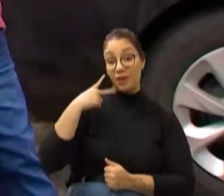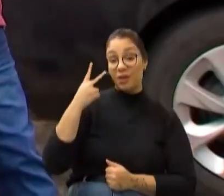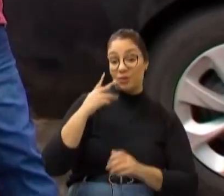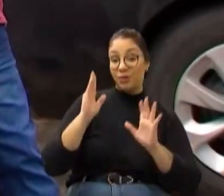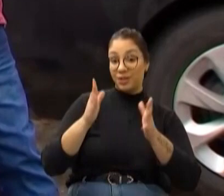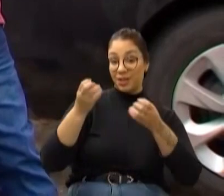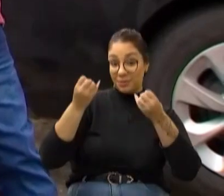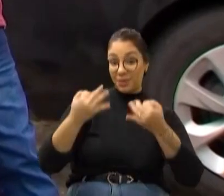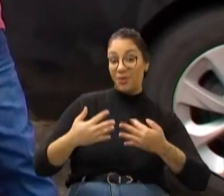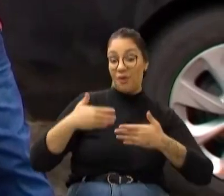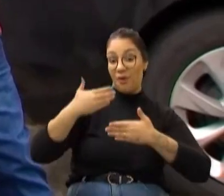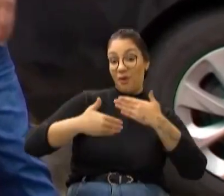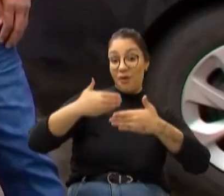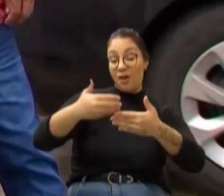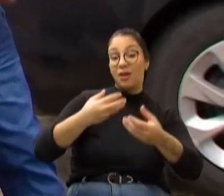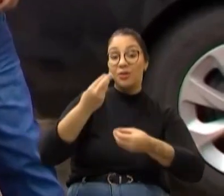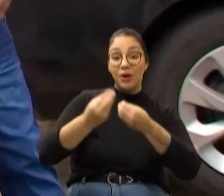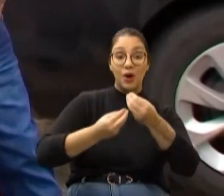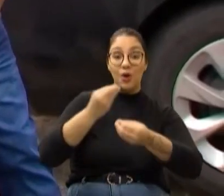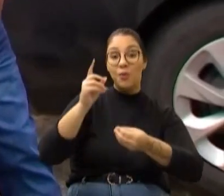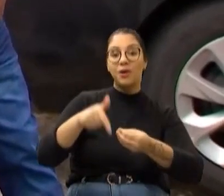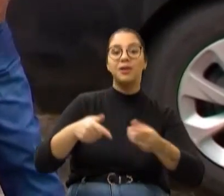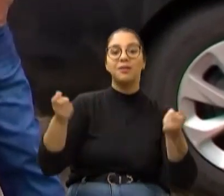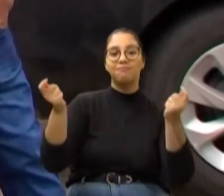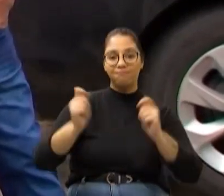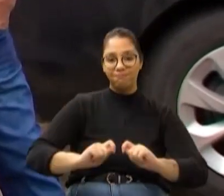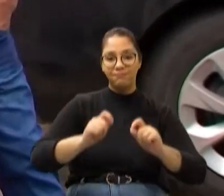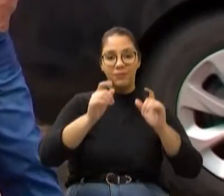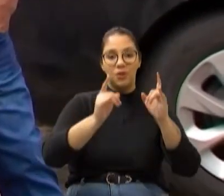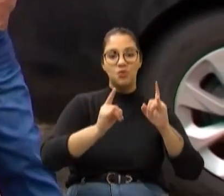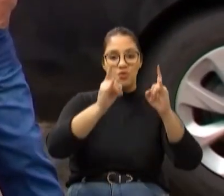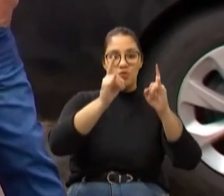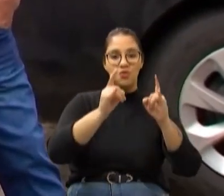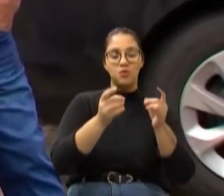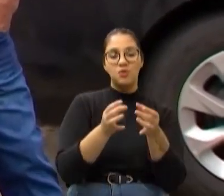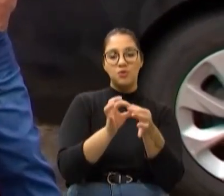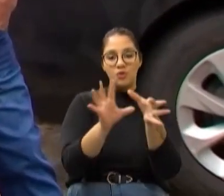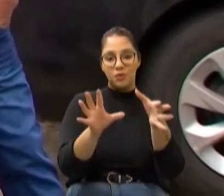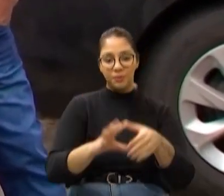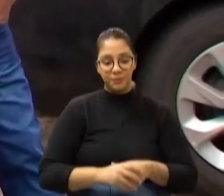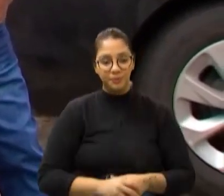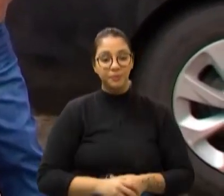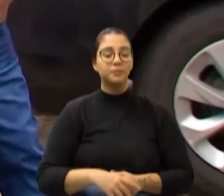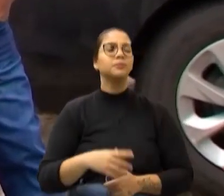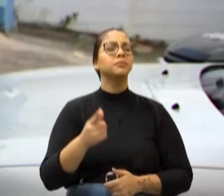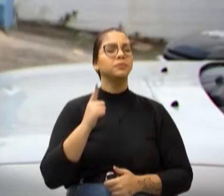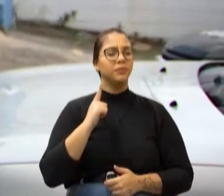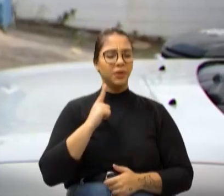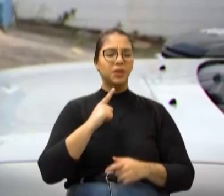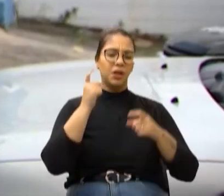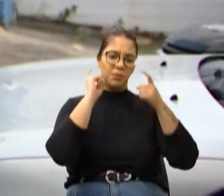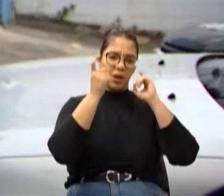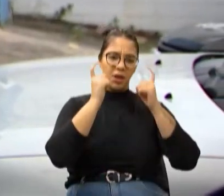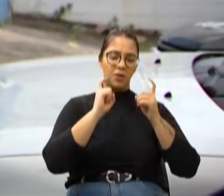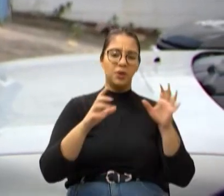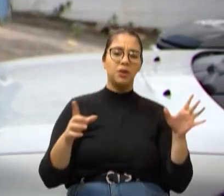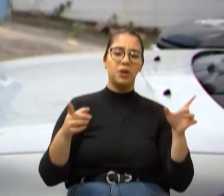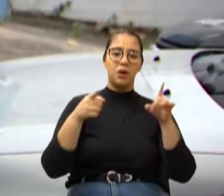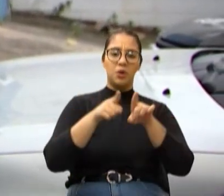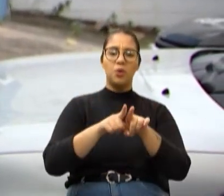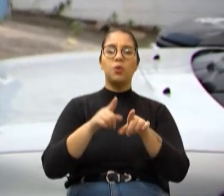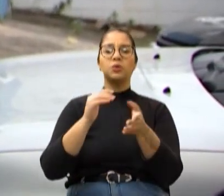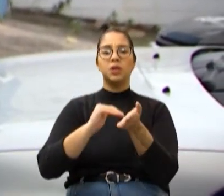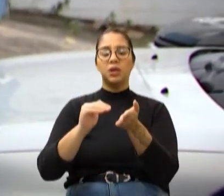cultura. O vereador já tem os próximos passos das tratativas da viabilização do espaço. Nós temos uma